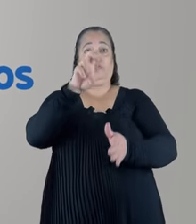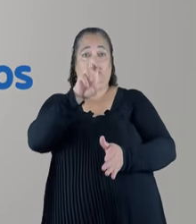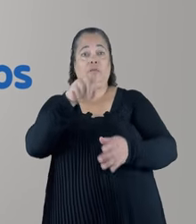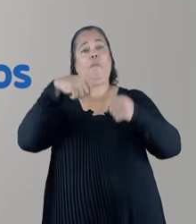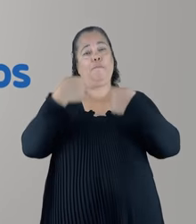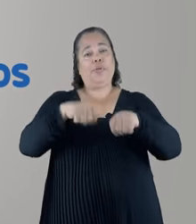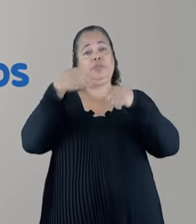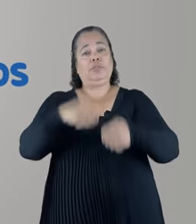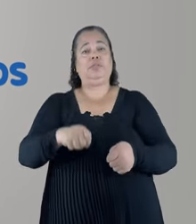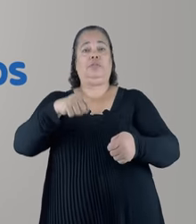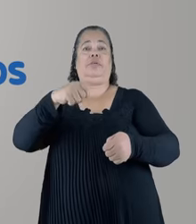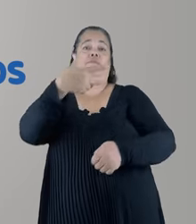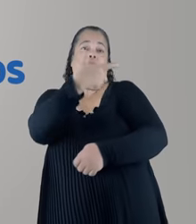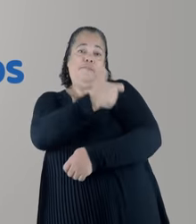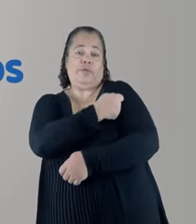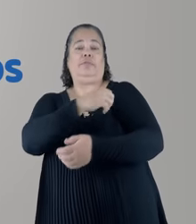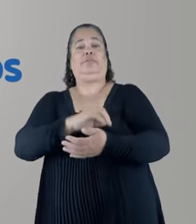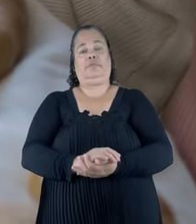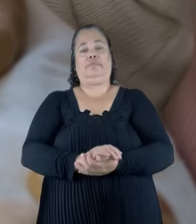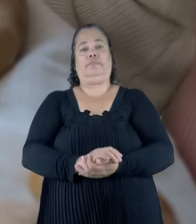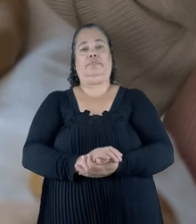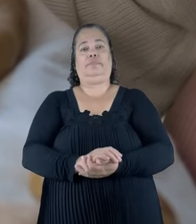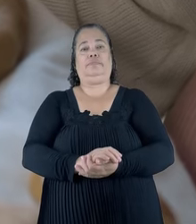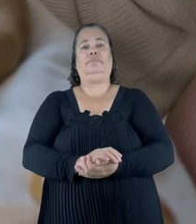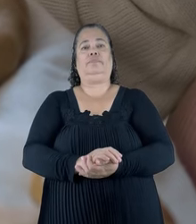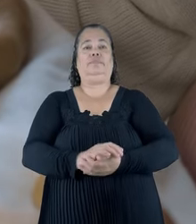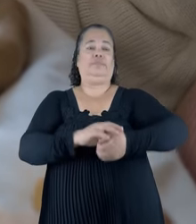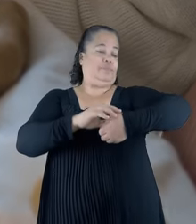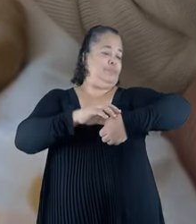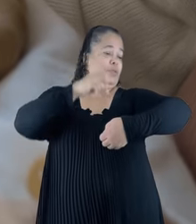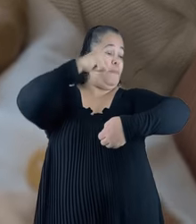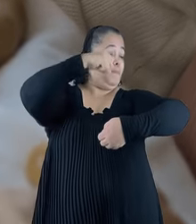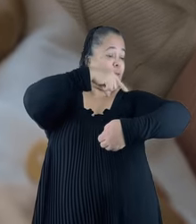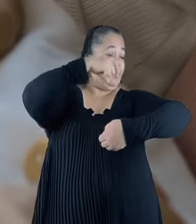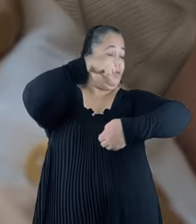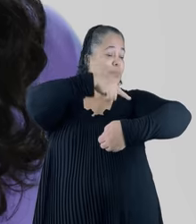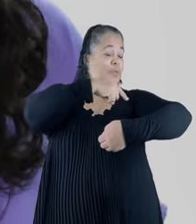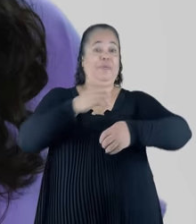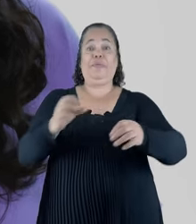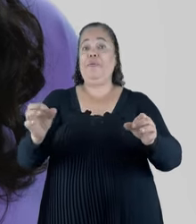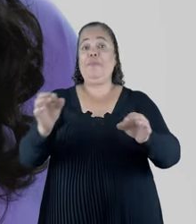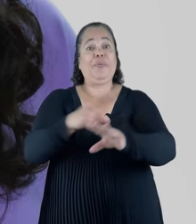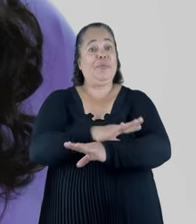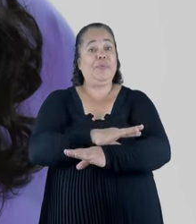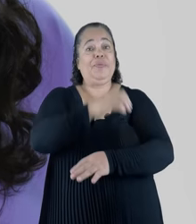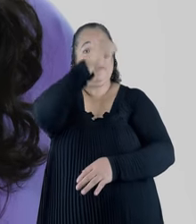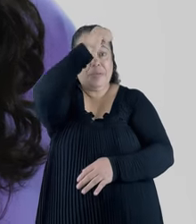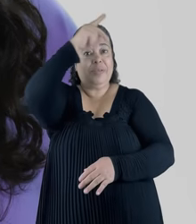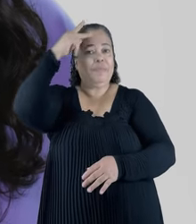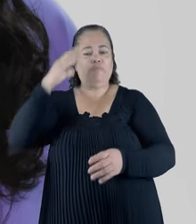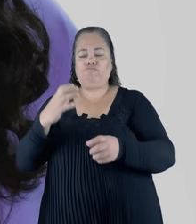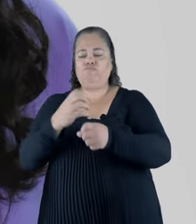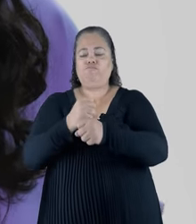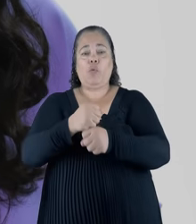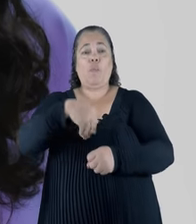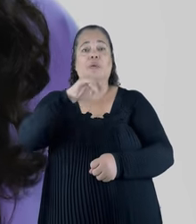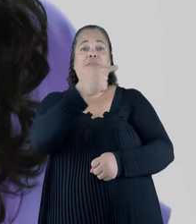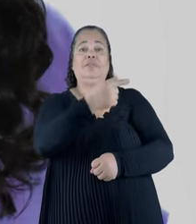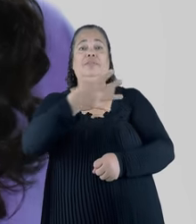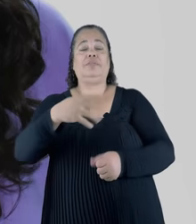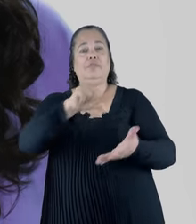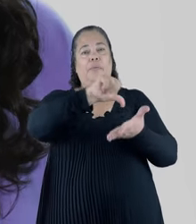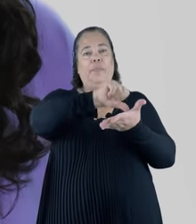idade precisam ser vacinadas contra pólio. São duas gotinhas e pronto. E a Prefeitura tem mais de 74